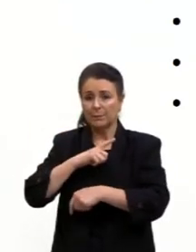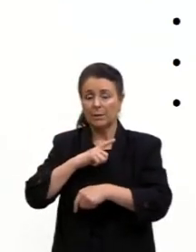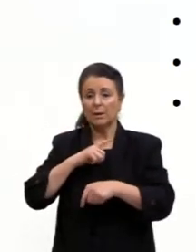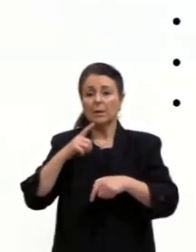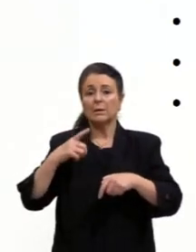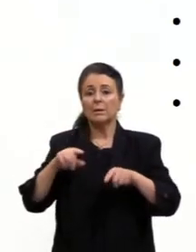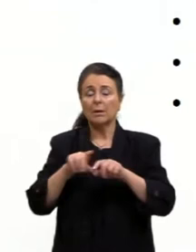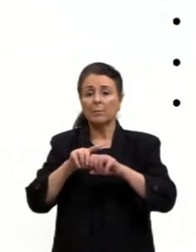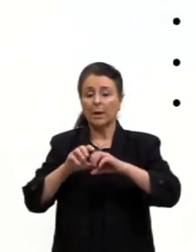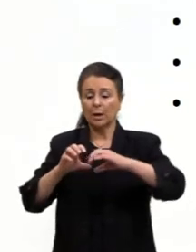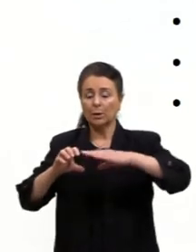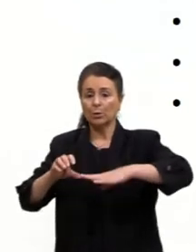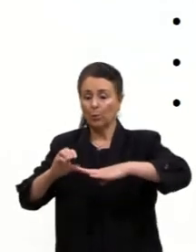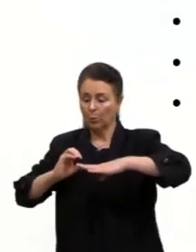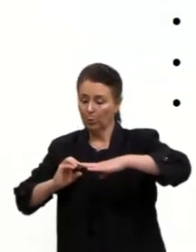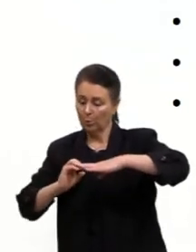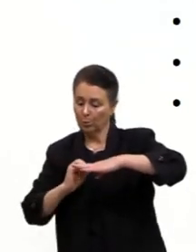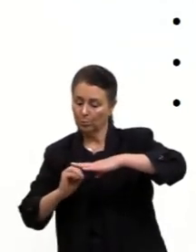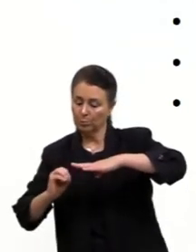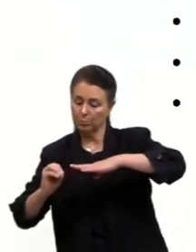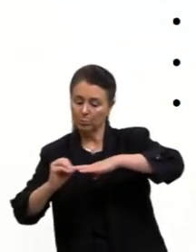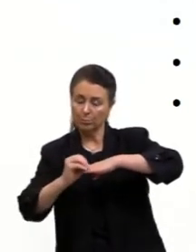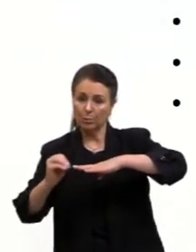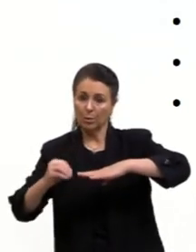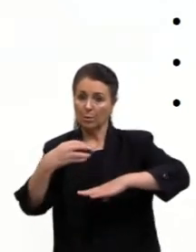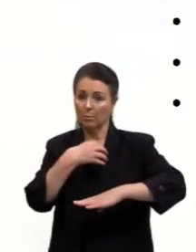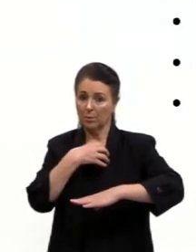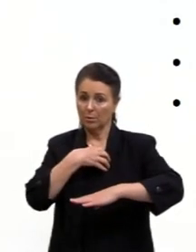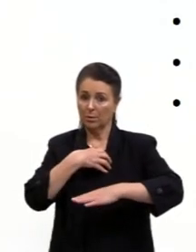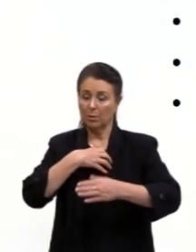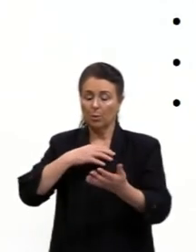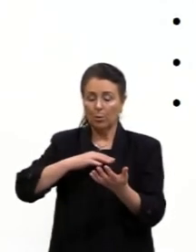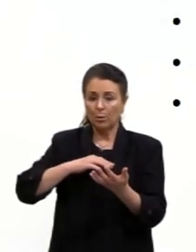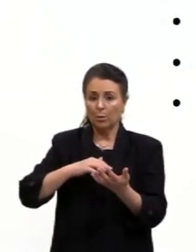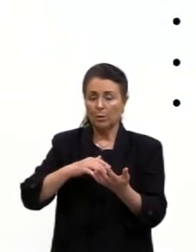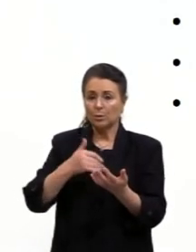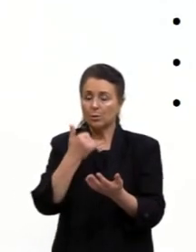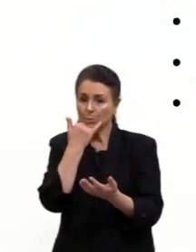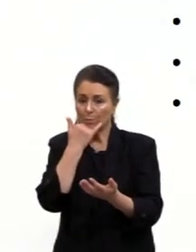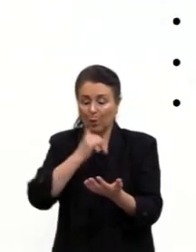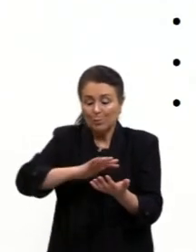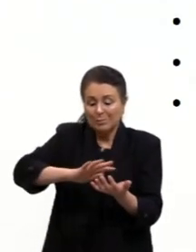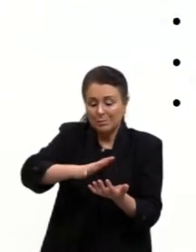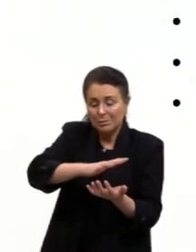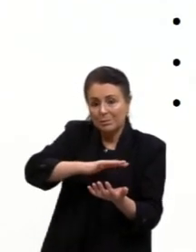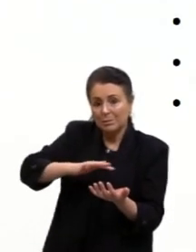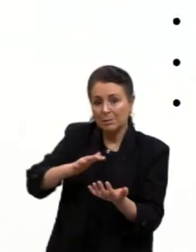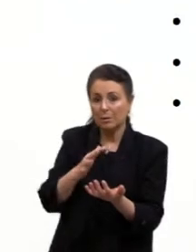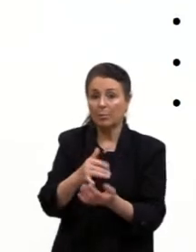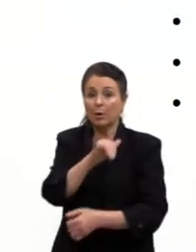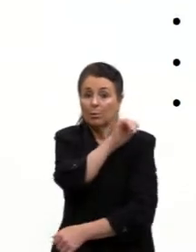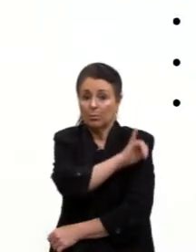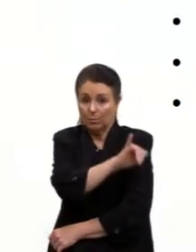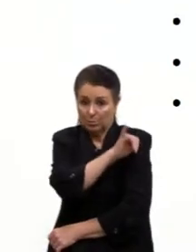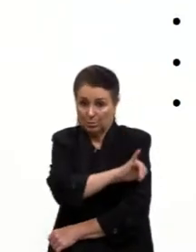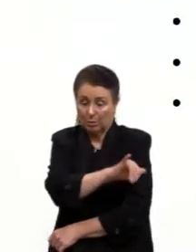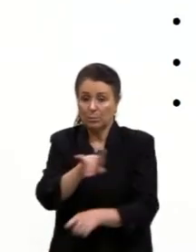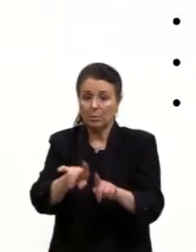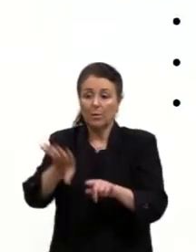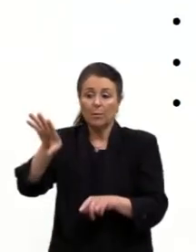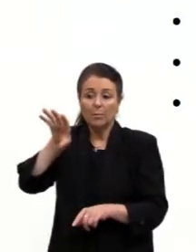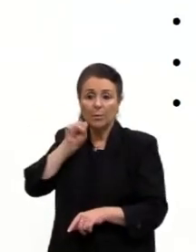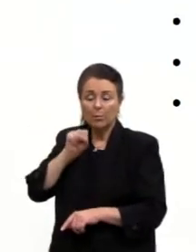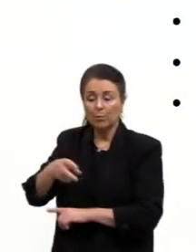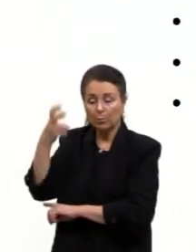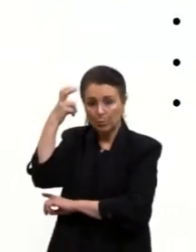Recôncavo Baiano, quanto o samba mineiro, aliás, mineiro não, do Rio de Janeiro. O samba do Rio de Janeiro, patrimônio